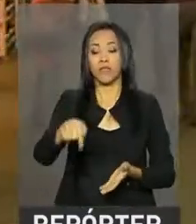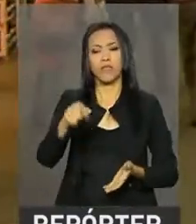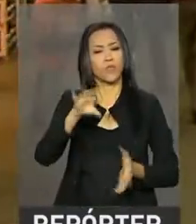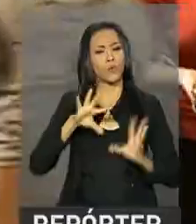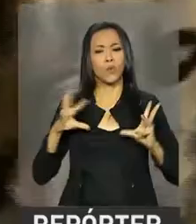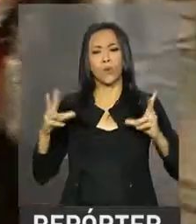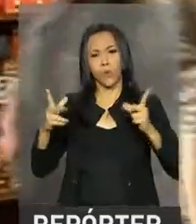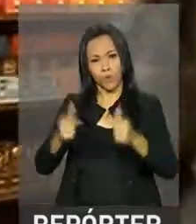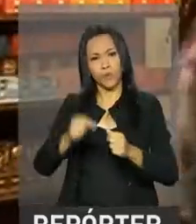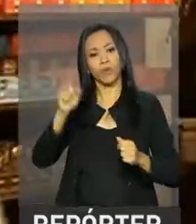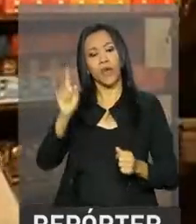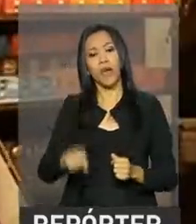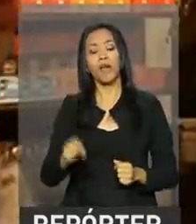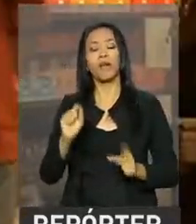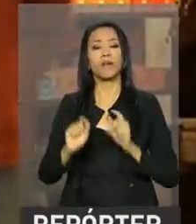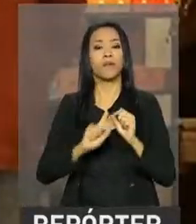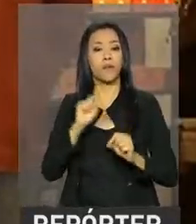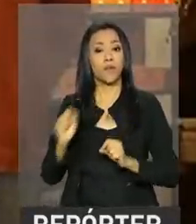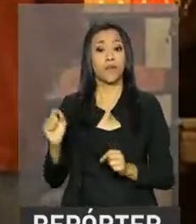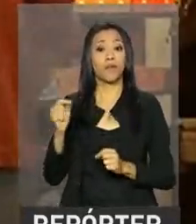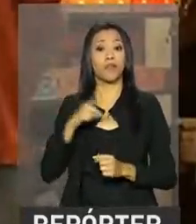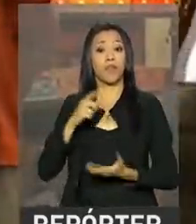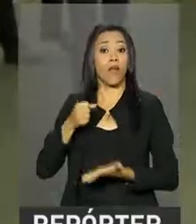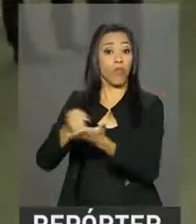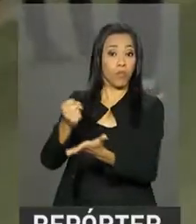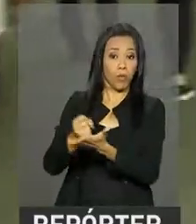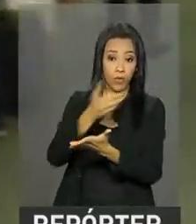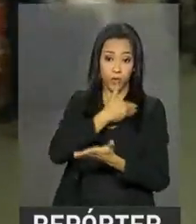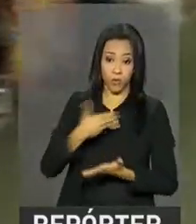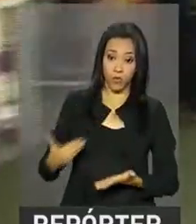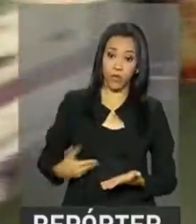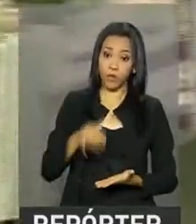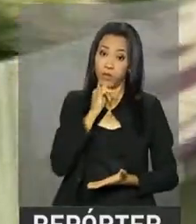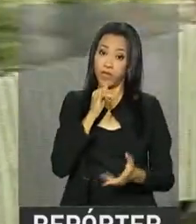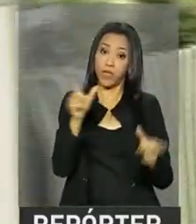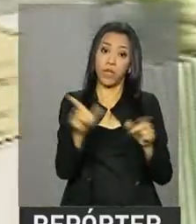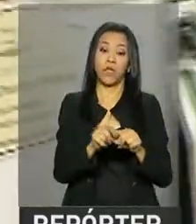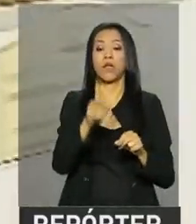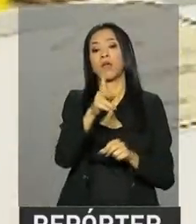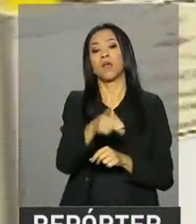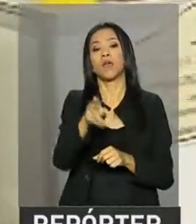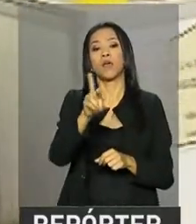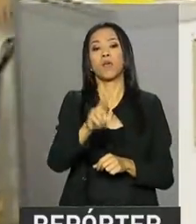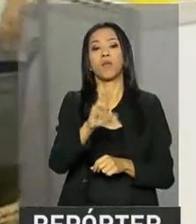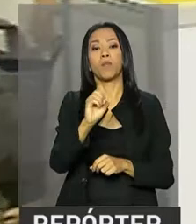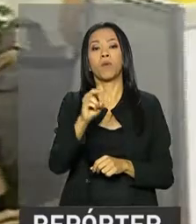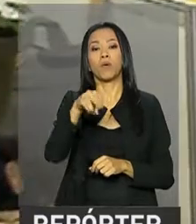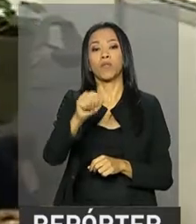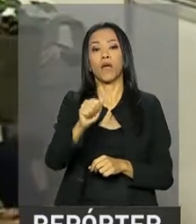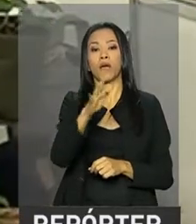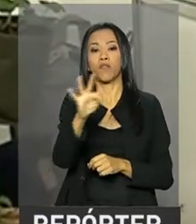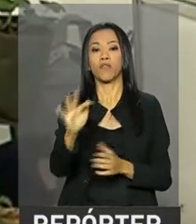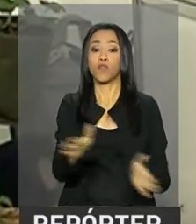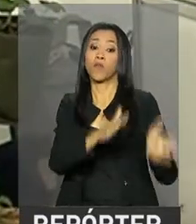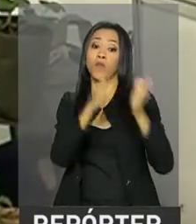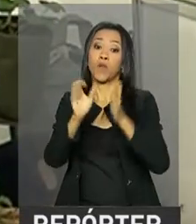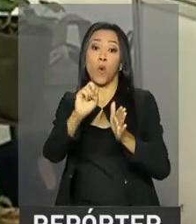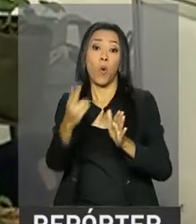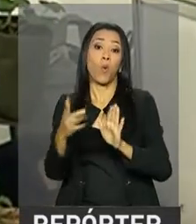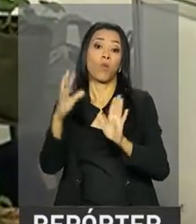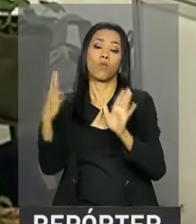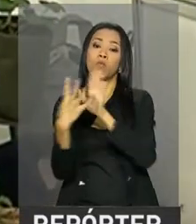são beneficiários de alguma iniciativa do governo federal, como o PRONAF, o Programa Nacional de Agricultura Familiar, ou o PPA,